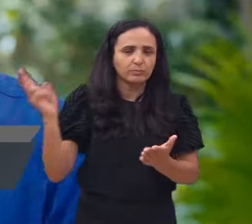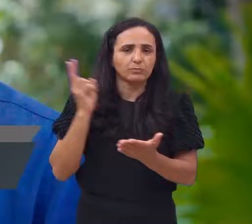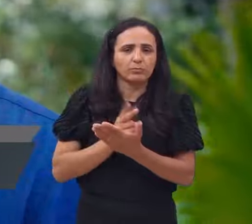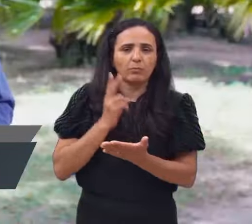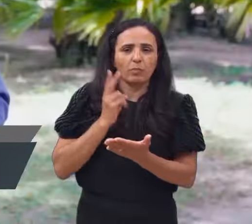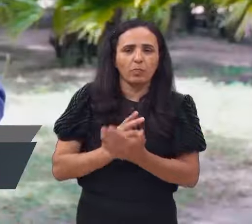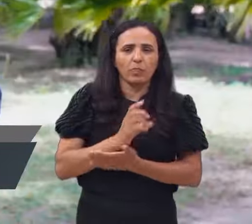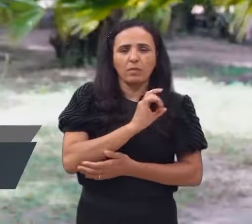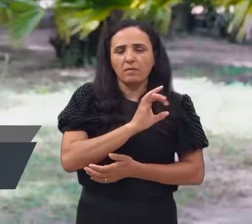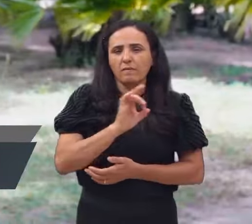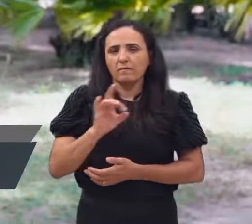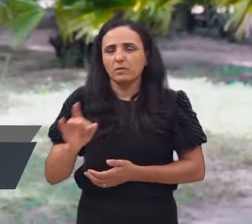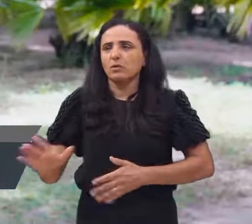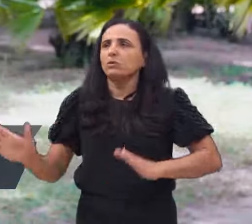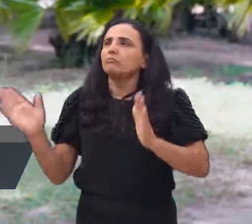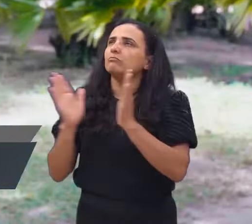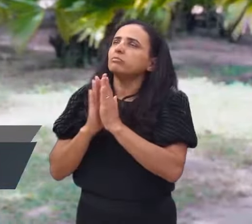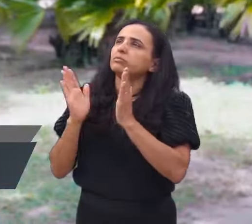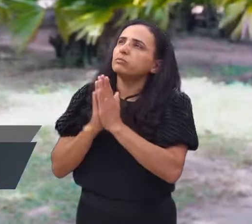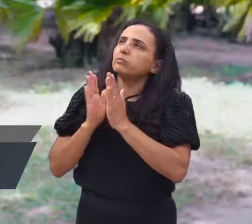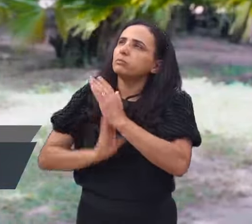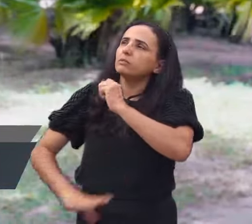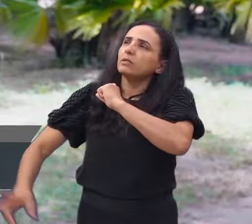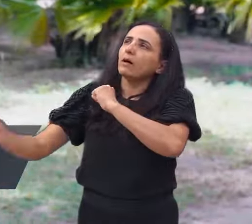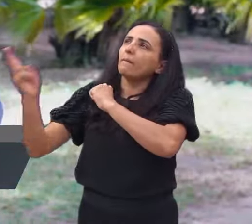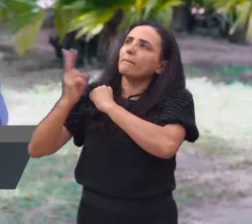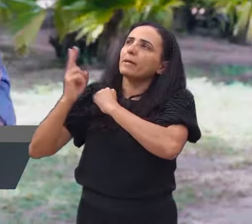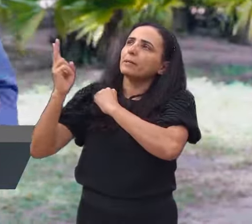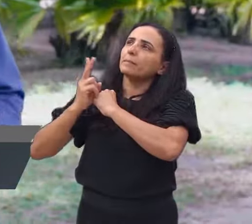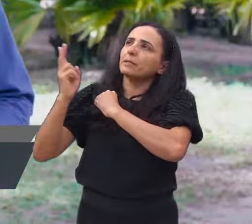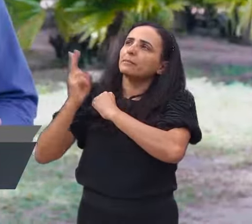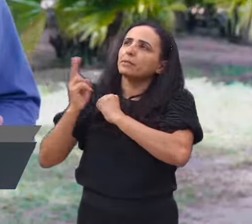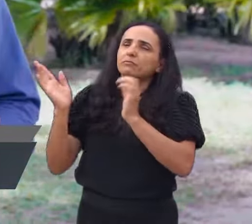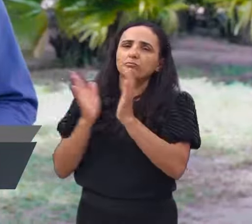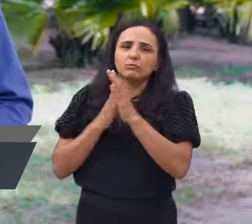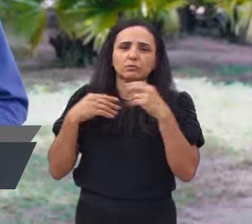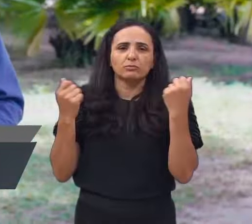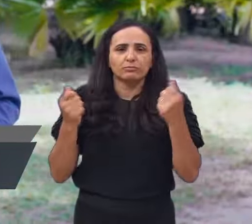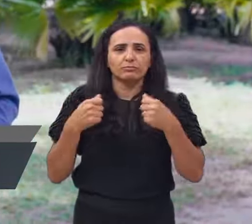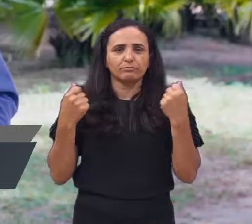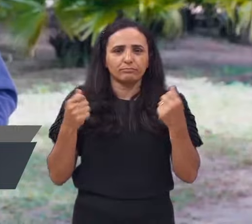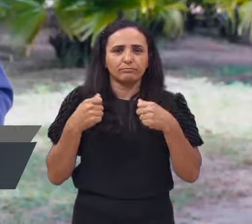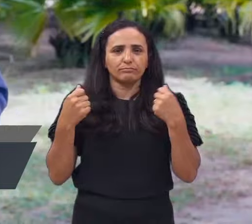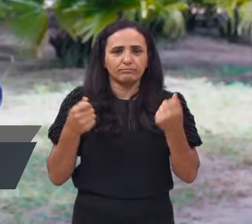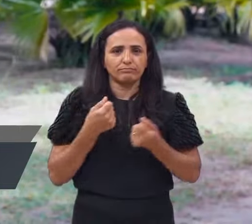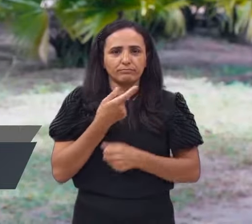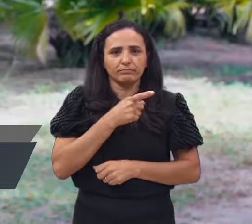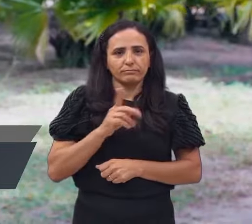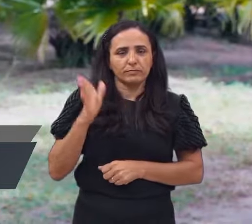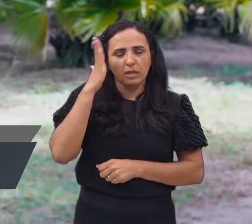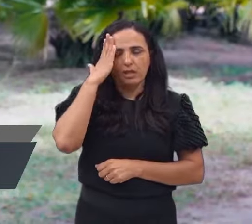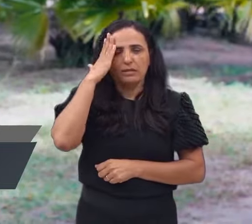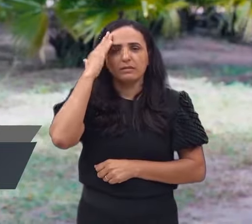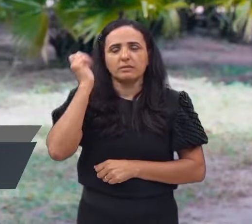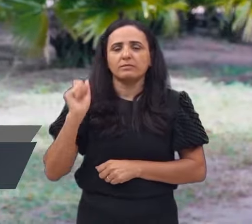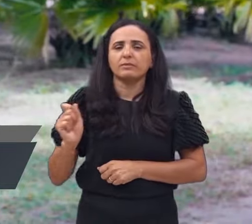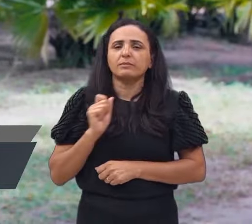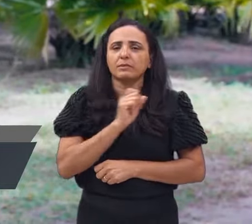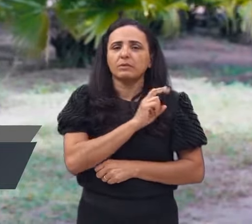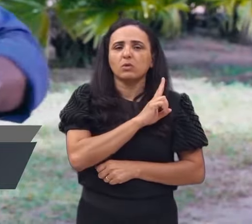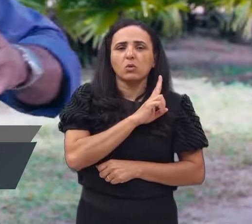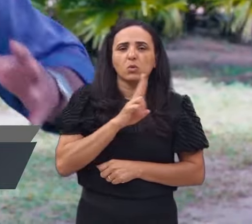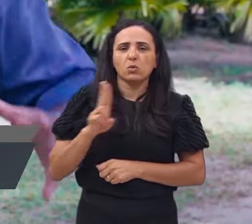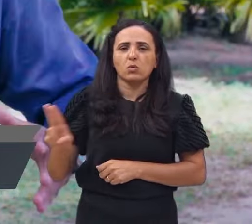nome. E esse novo nome, irmão, só aquele que recebe, aleluia, é aquele que saberá